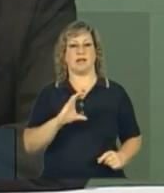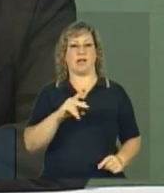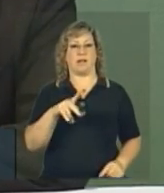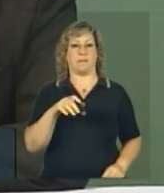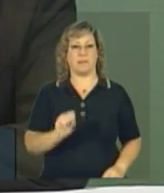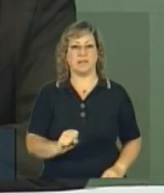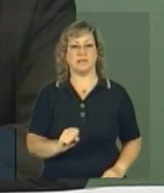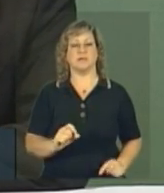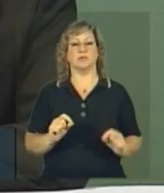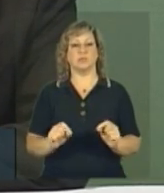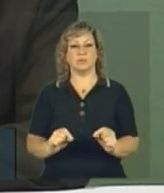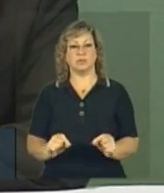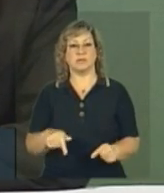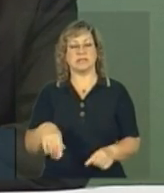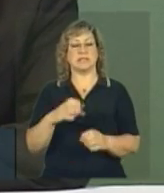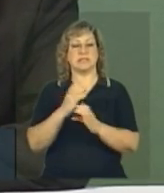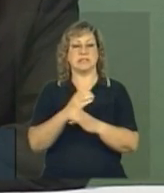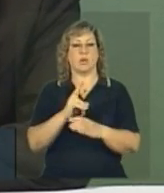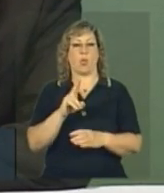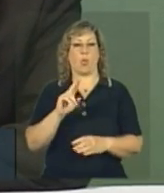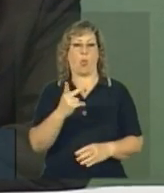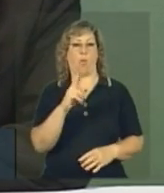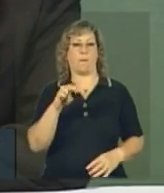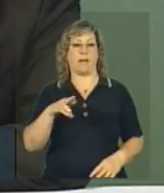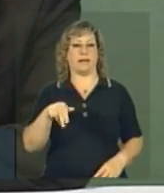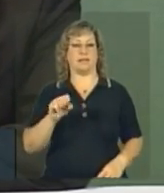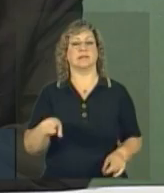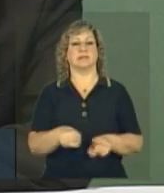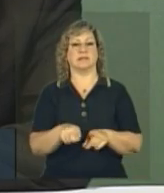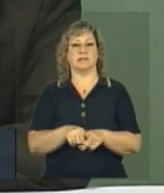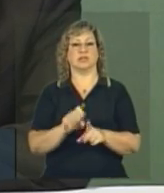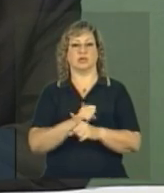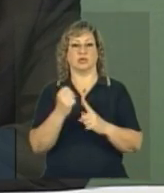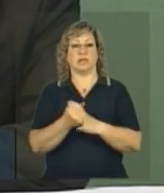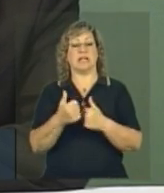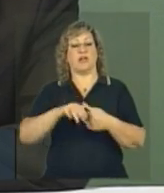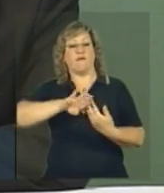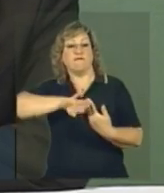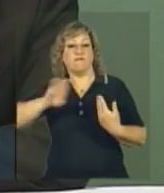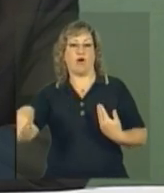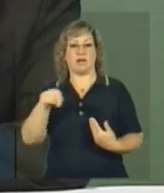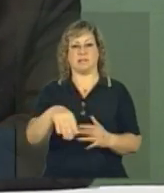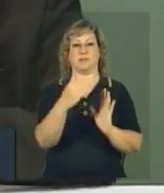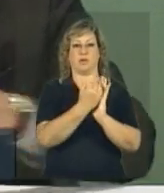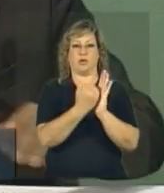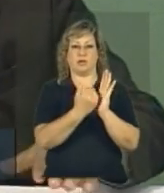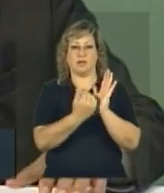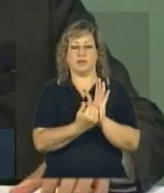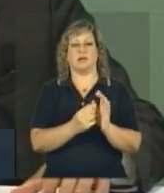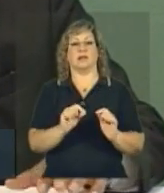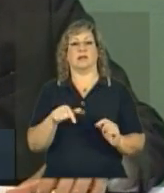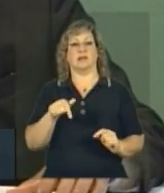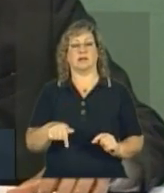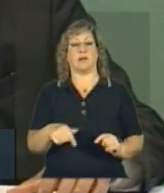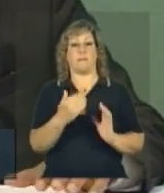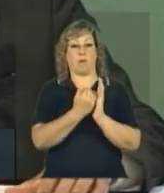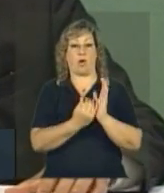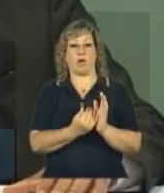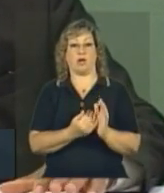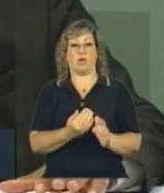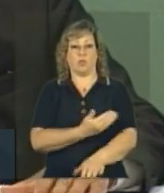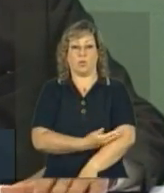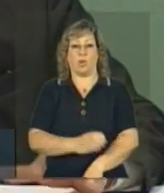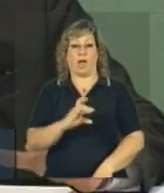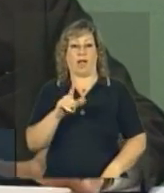quais as Ciências Humanas e Sociais, que estão fora do programa Ciências Sem Fronteiras, nos programas clássicos nossos,